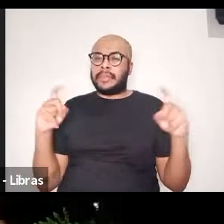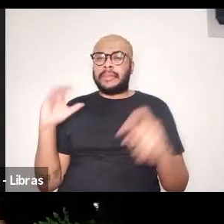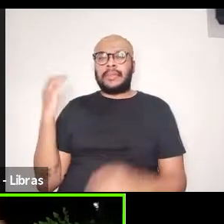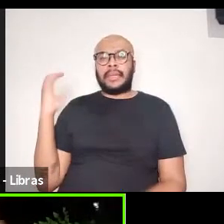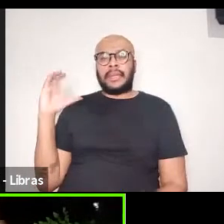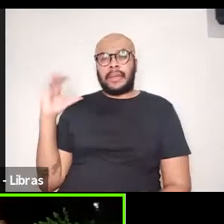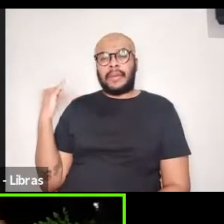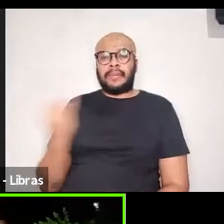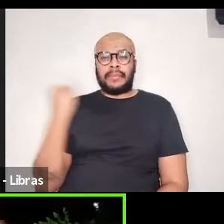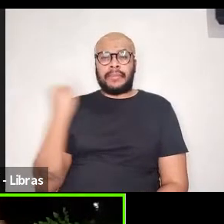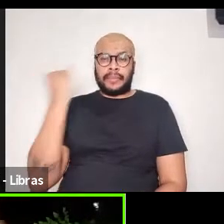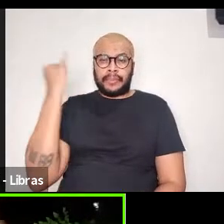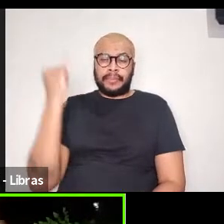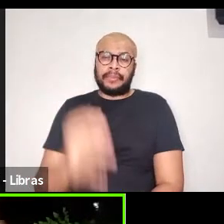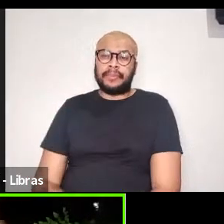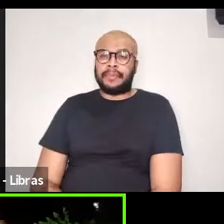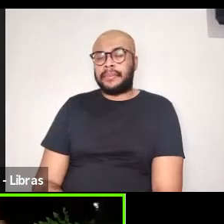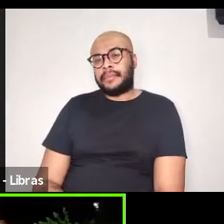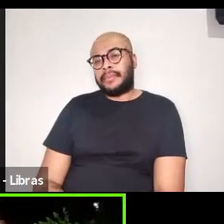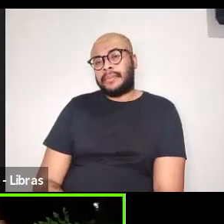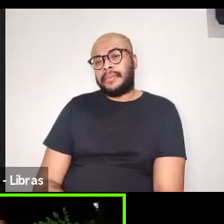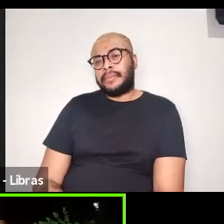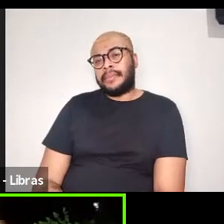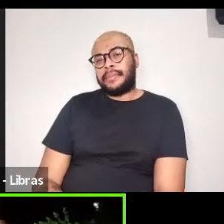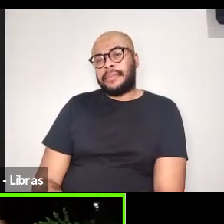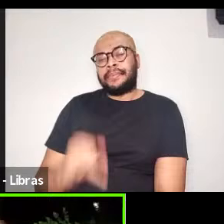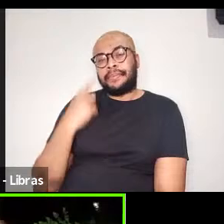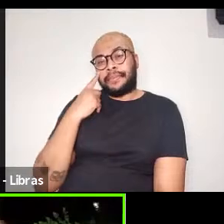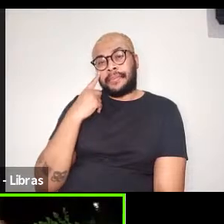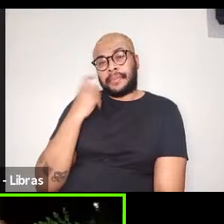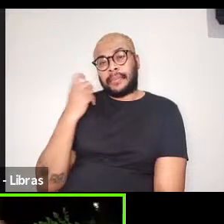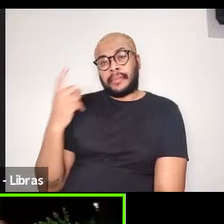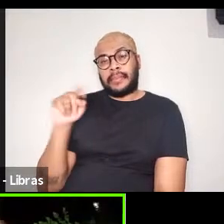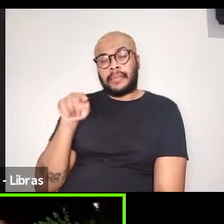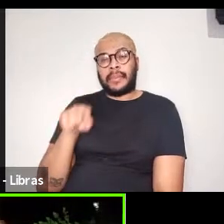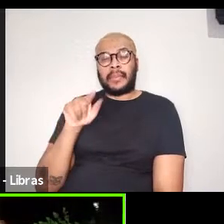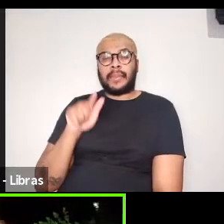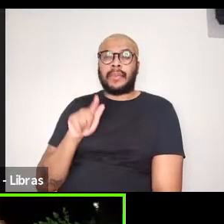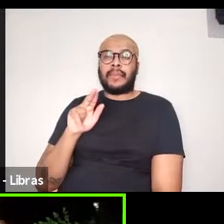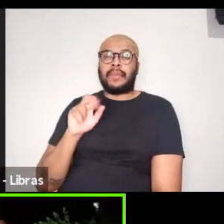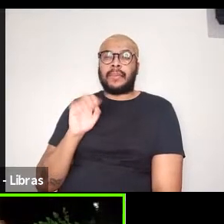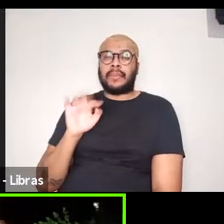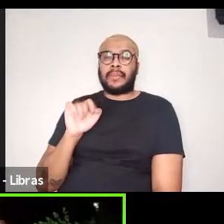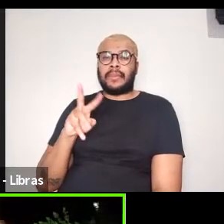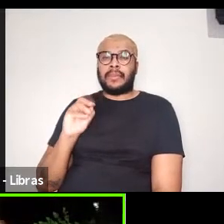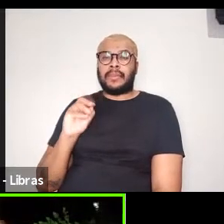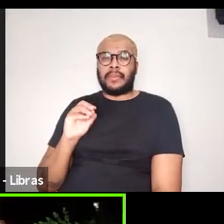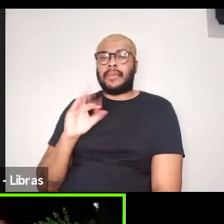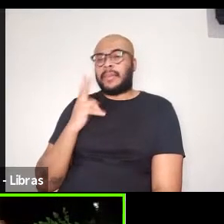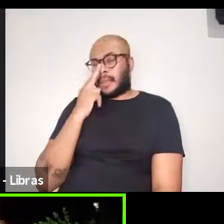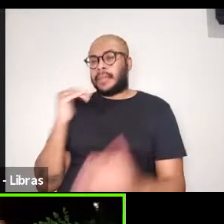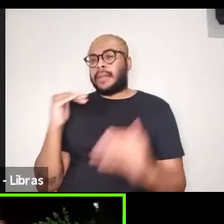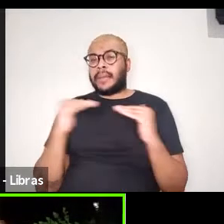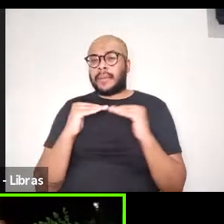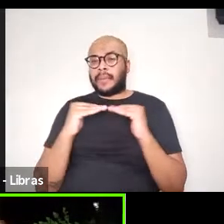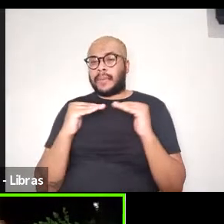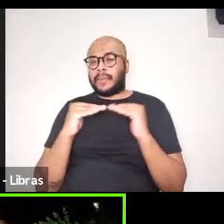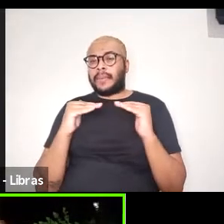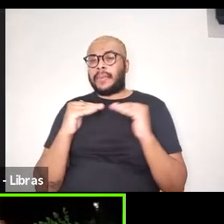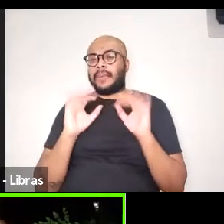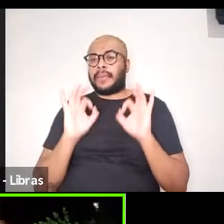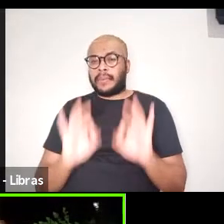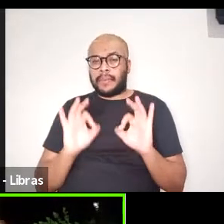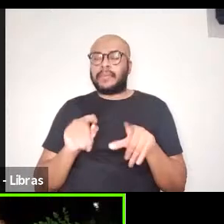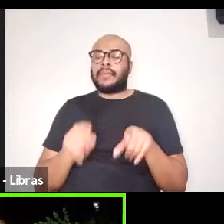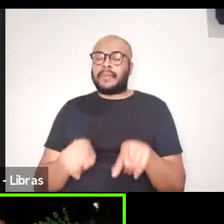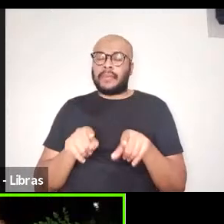Ah, isso eu acho que é uma coisa muito interessante, Gustavo, nos traz assim, para outras mídias, outras